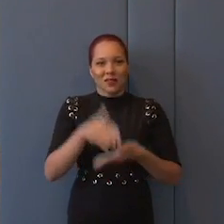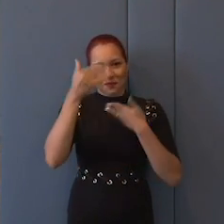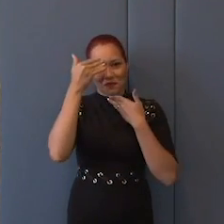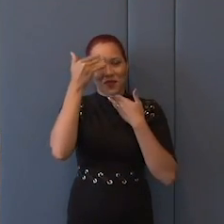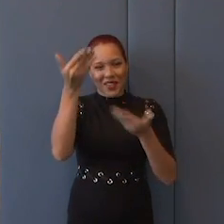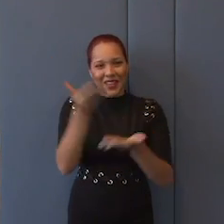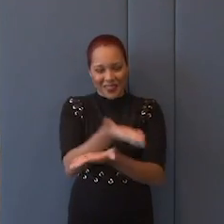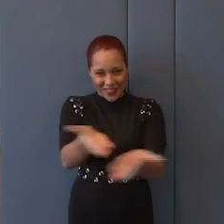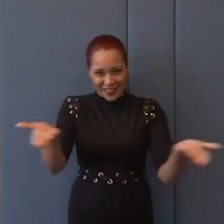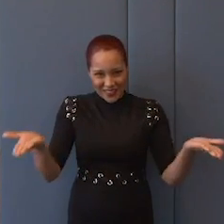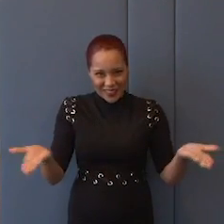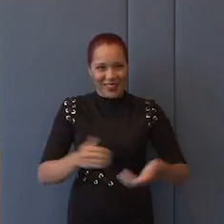Muito obrigado, embaixador. Obrigado a todos.